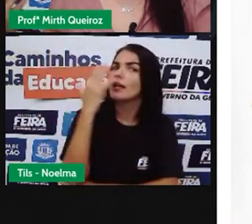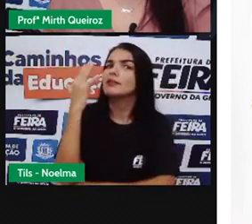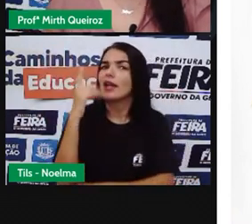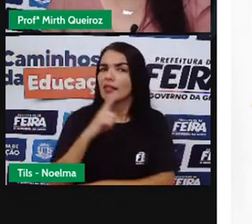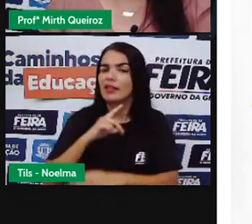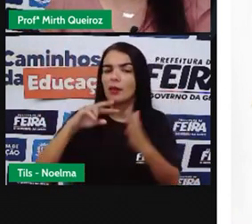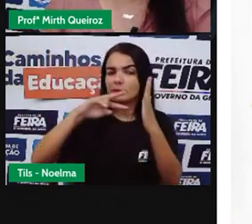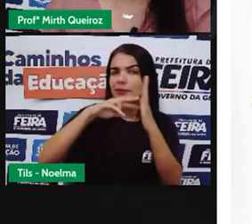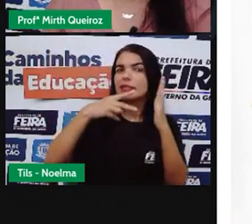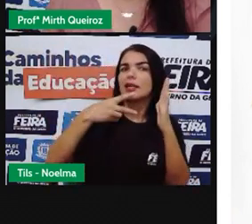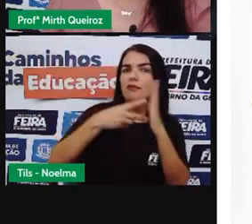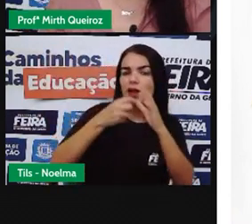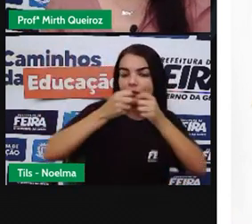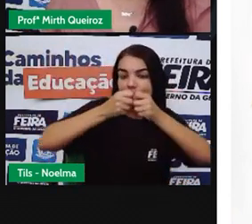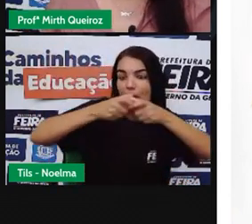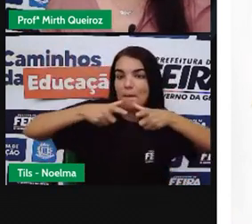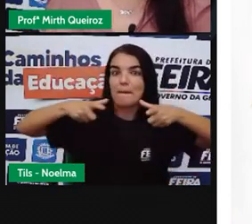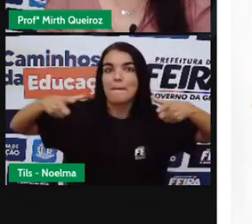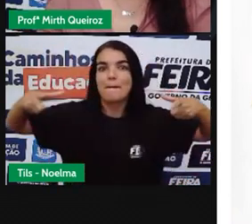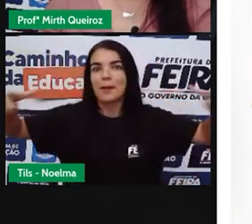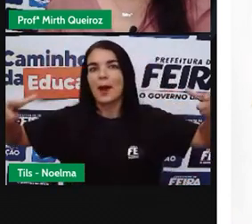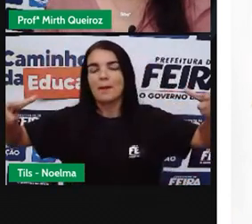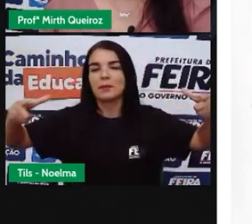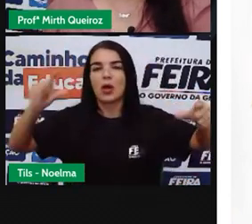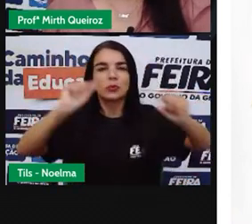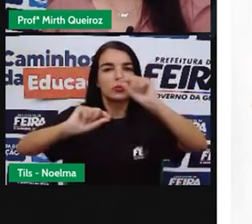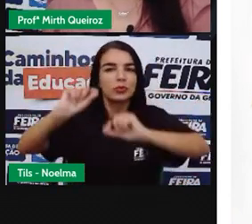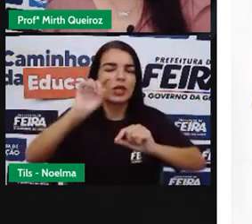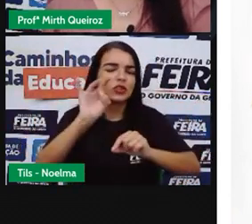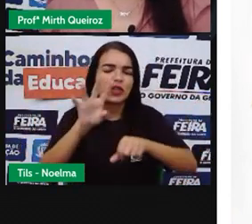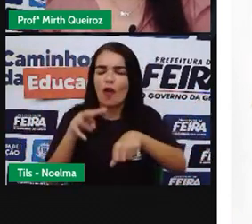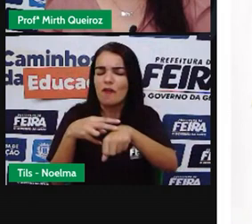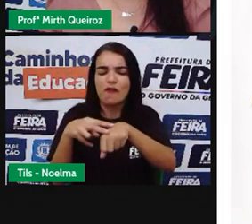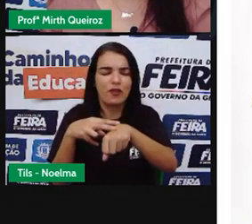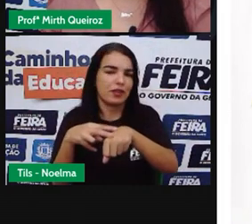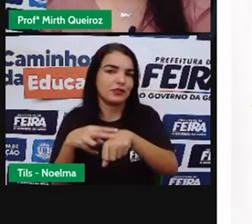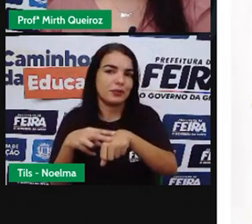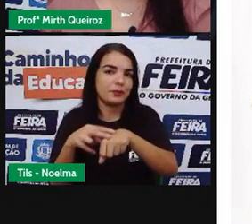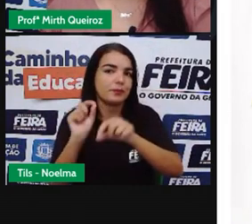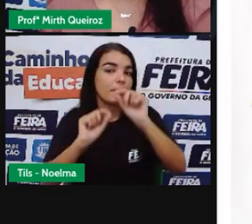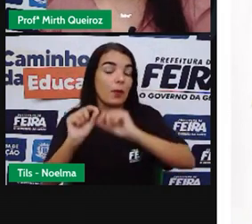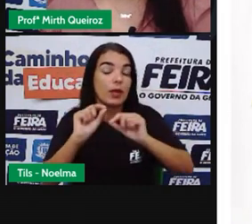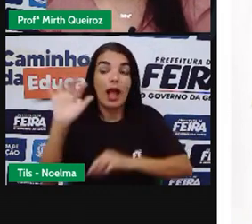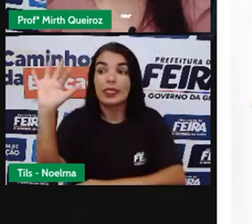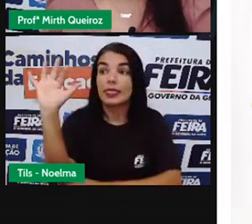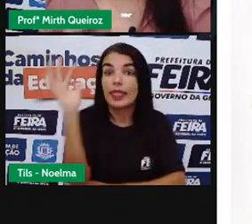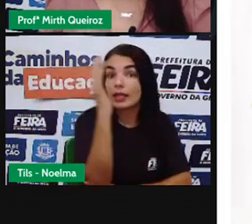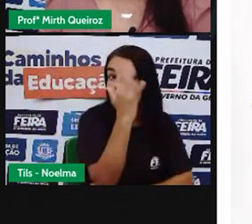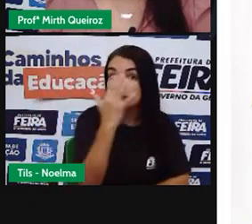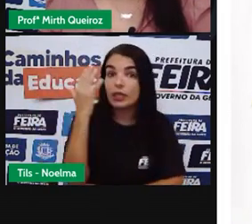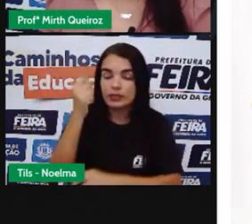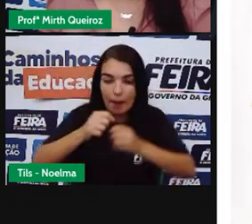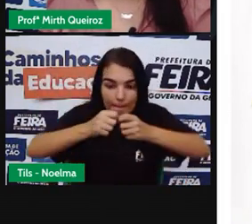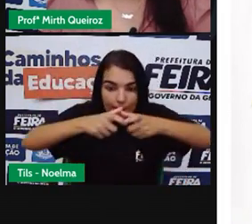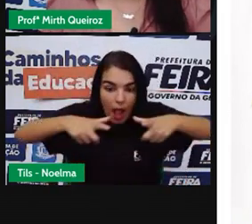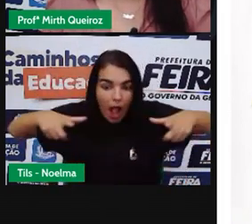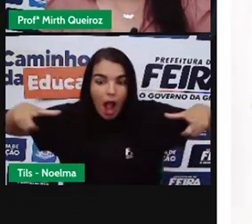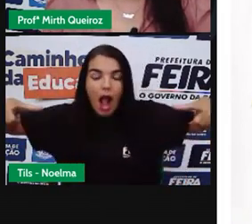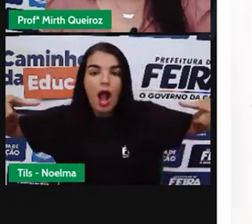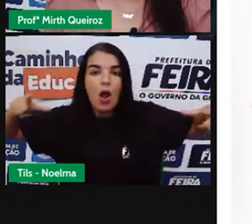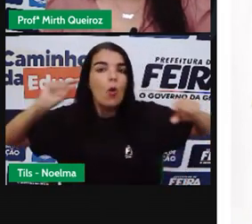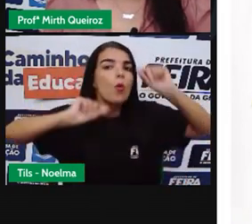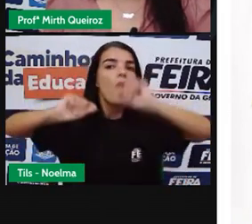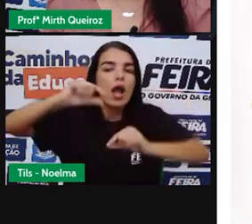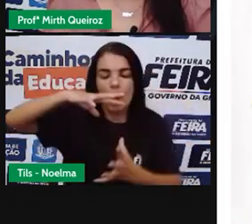significado muito mais amplo Do que o próprio verde A natureza no sentido mais amplo Ela vai equivaler ao mundo